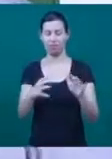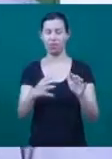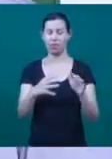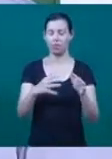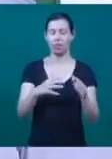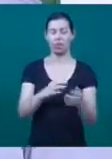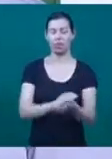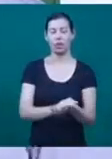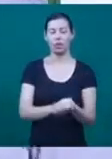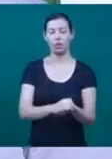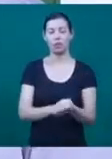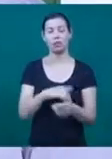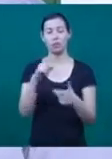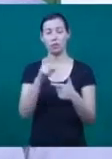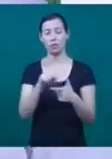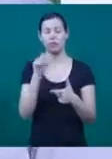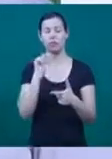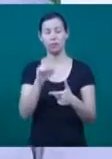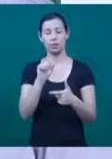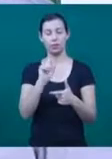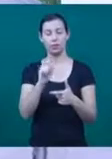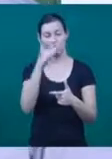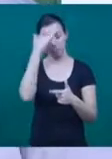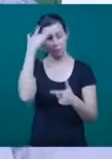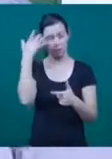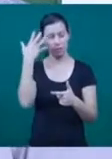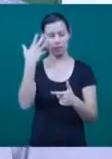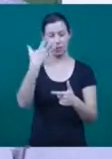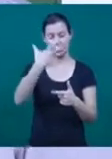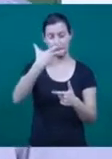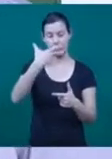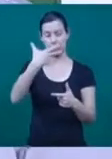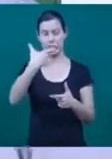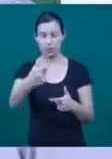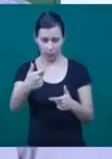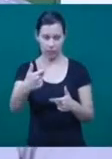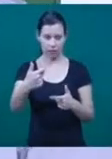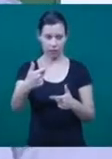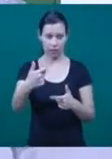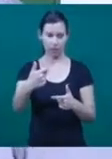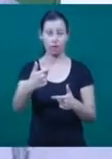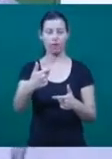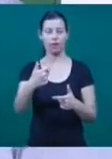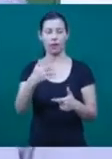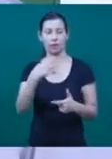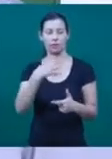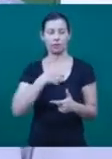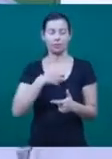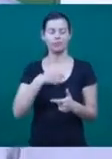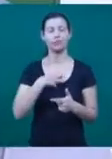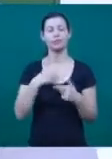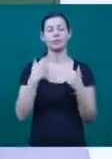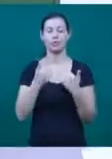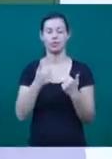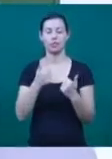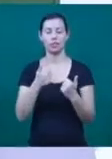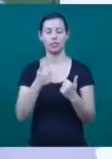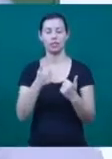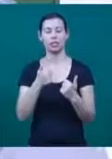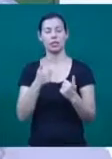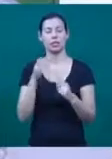que o líder busca atrair com o seu envolvimento, com a sua paixão sobre aquilo que ele está